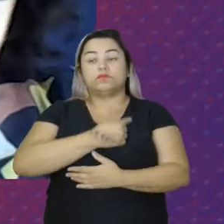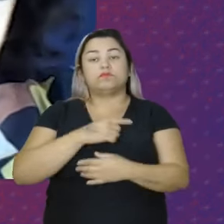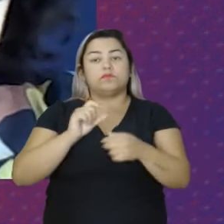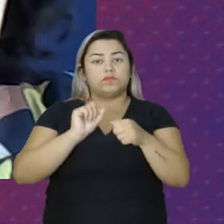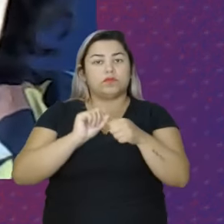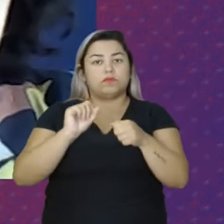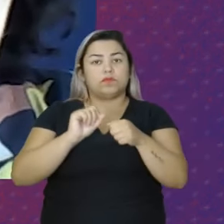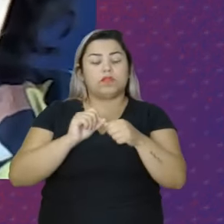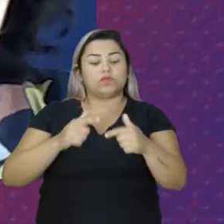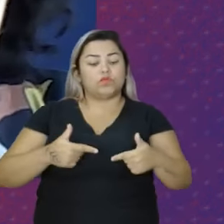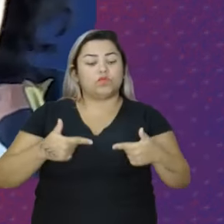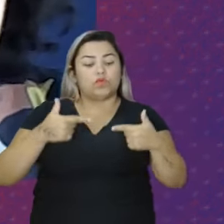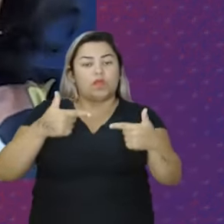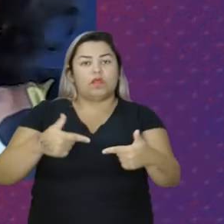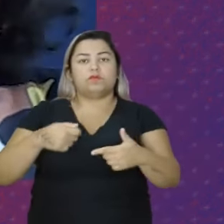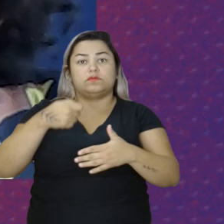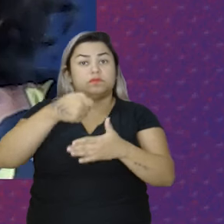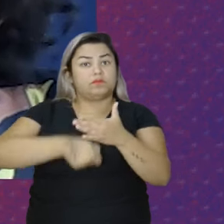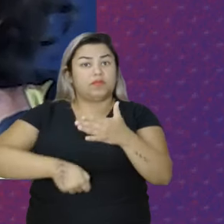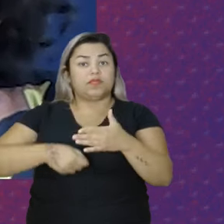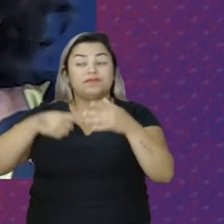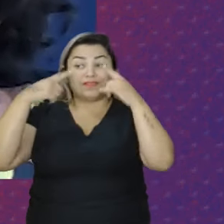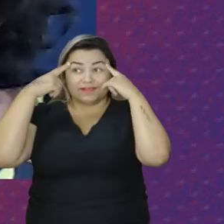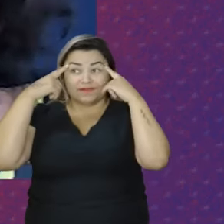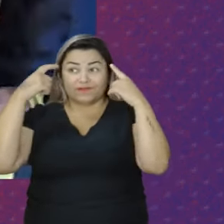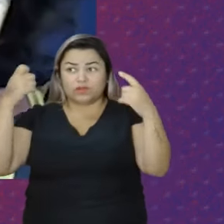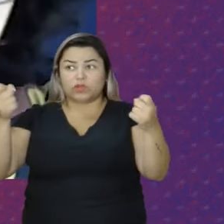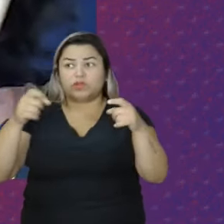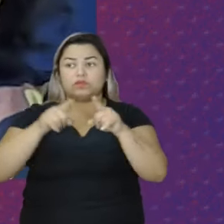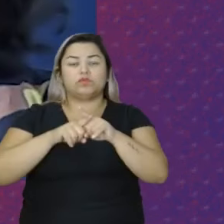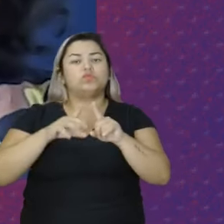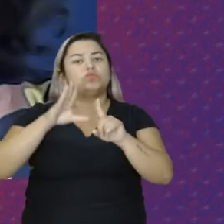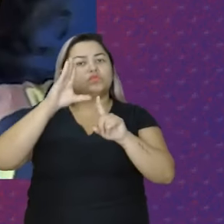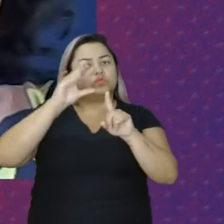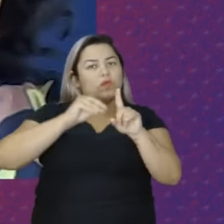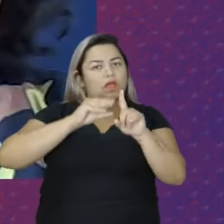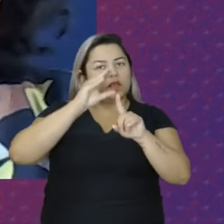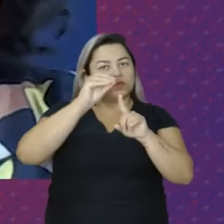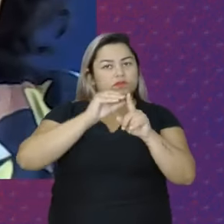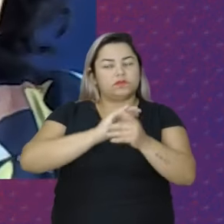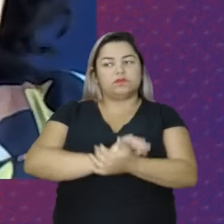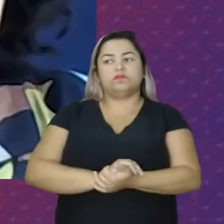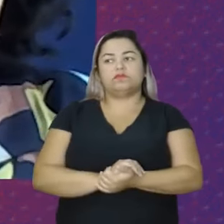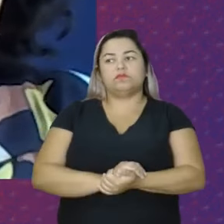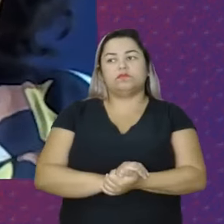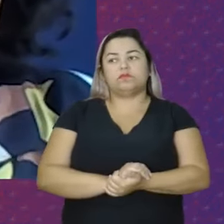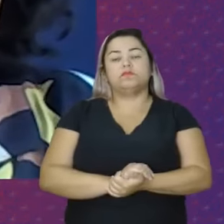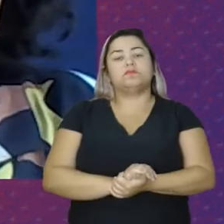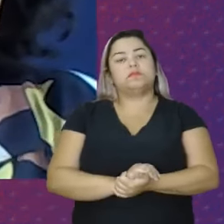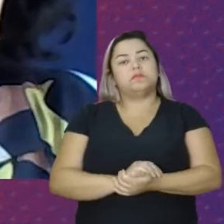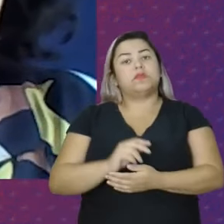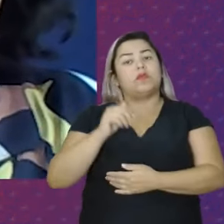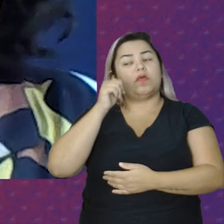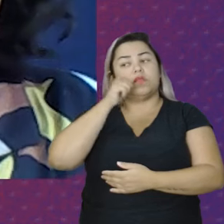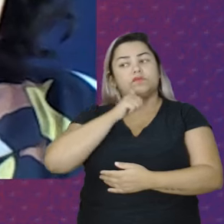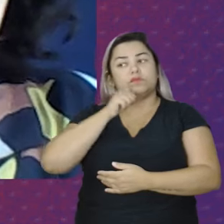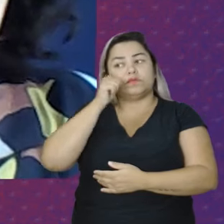fazer O enfrentamento Dessa violência Do assédio Em relação relação Em mulheres